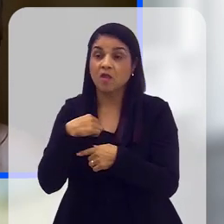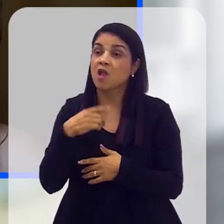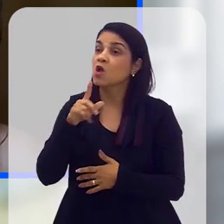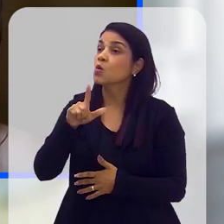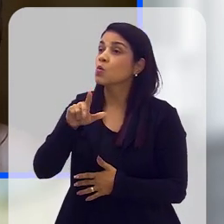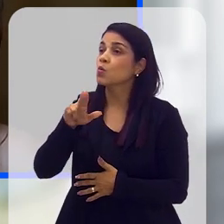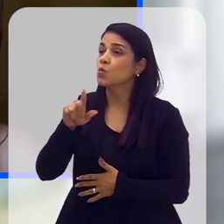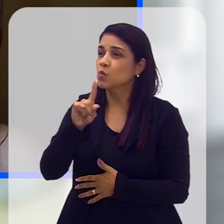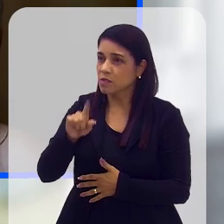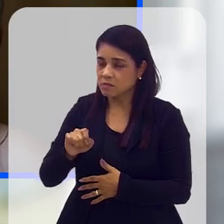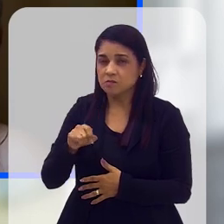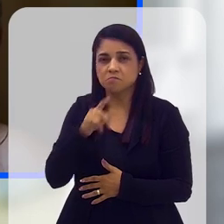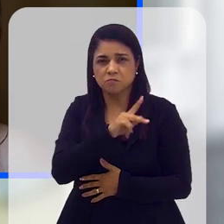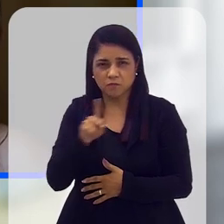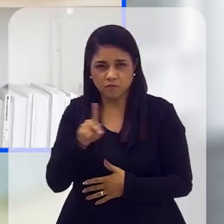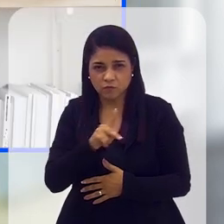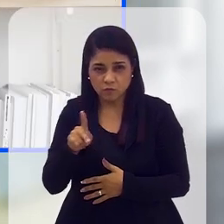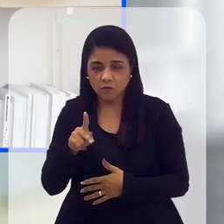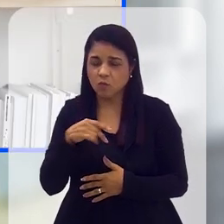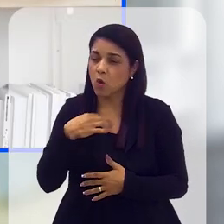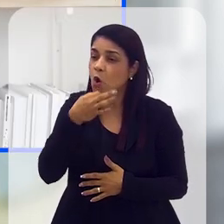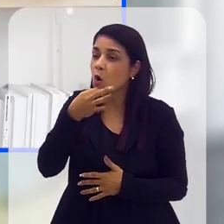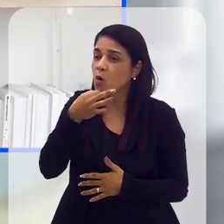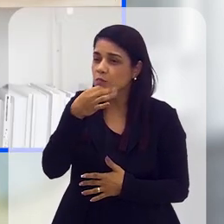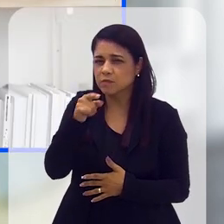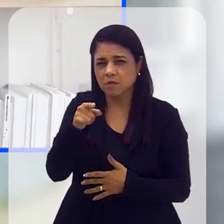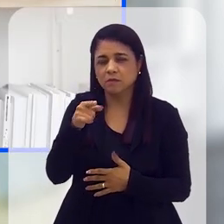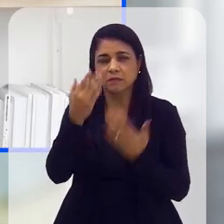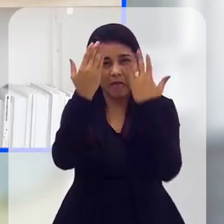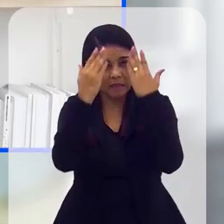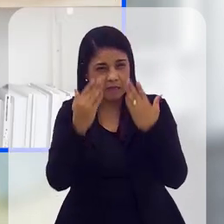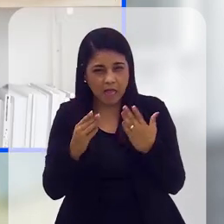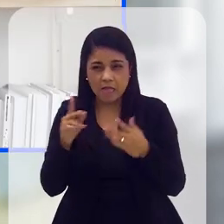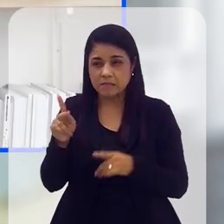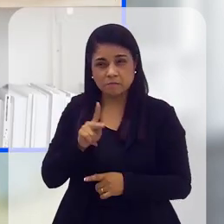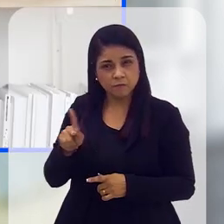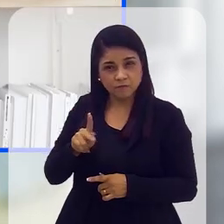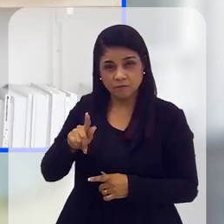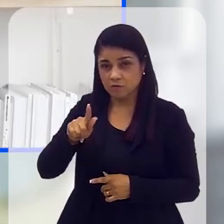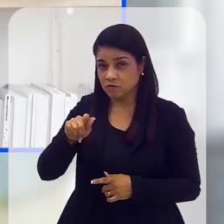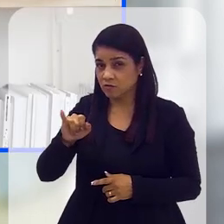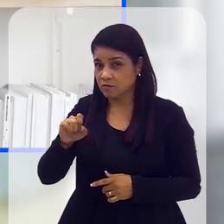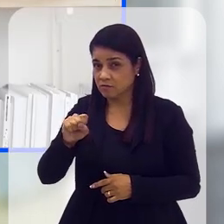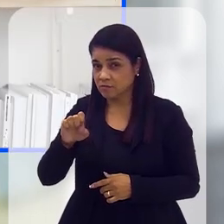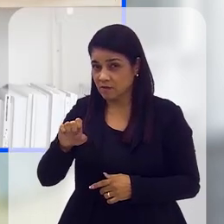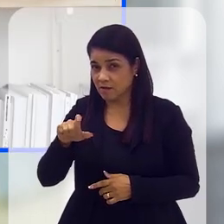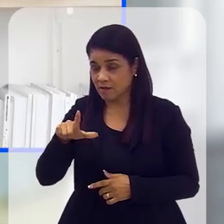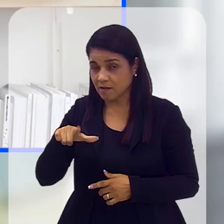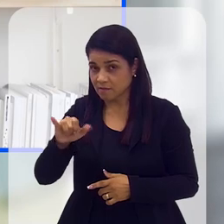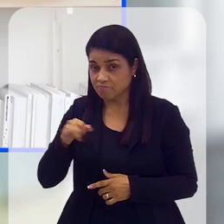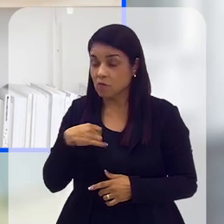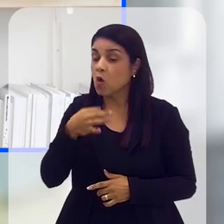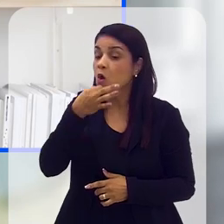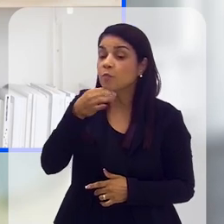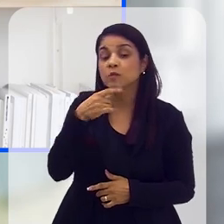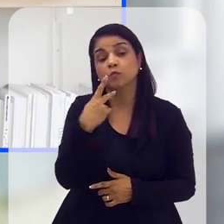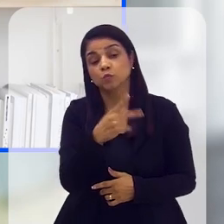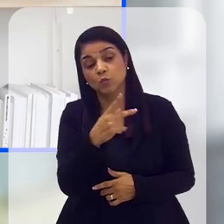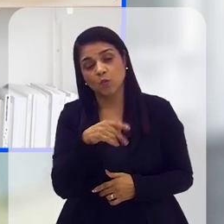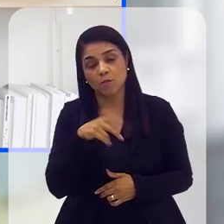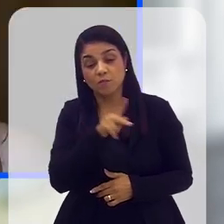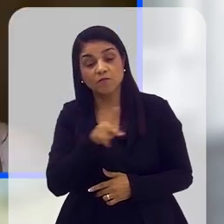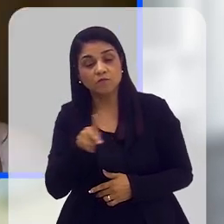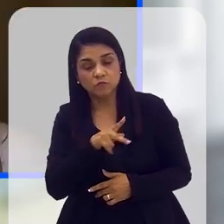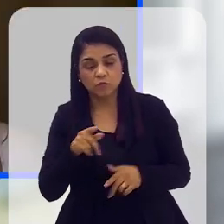Queria a sua opinião, né, depois dessa análise tão bem feita da professora e eu queria agora a sua opinião sobre isso.